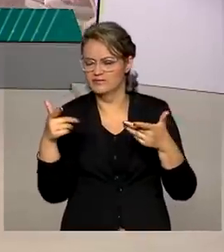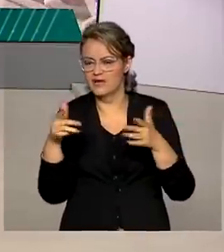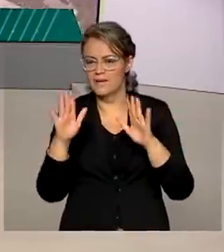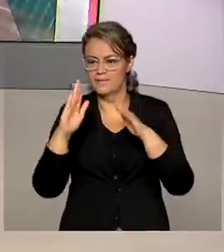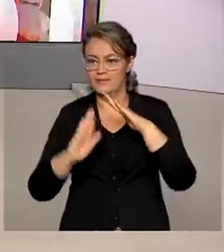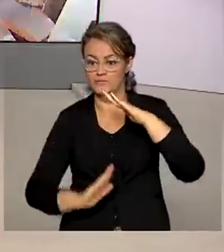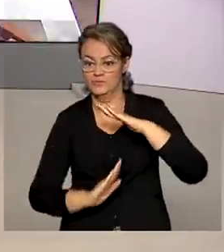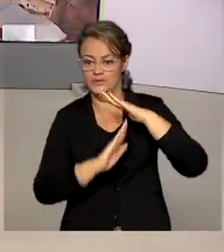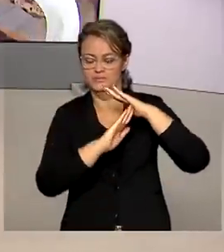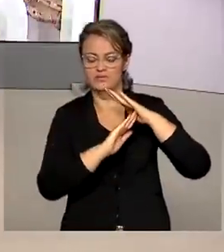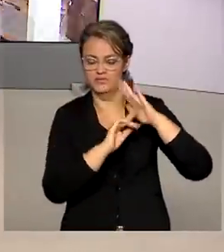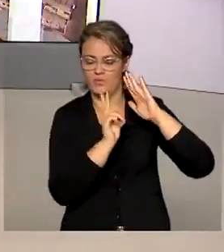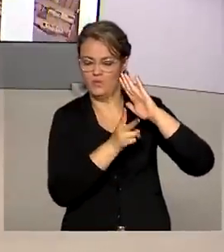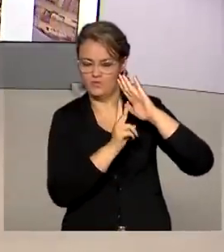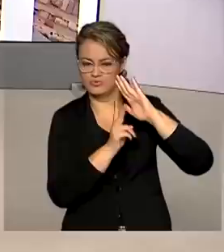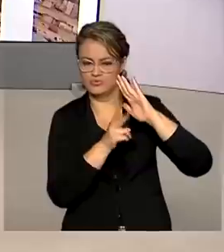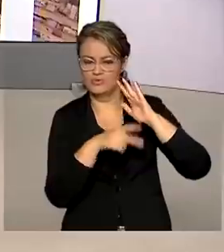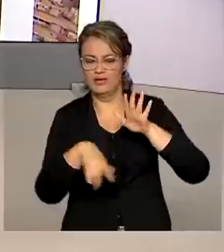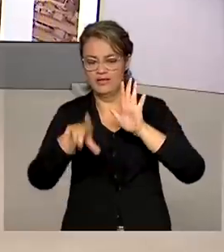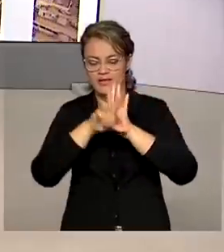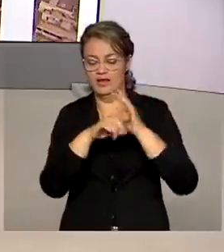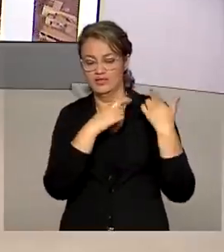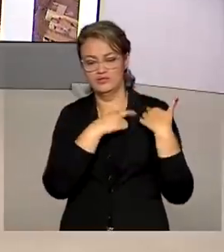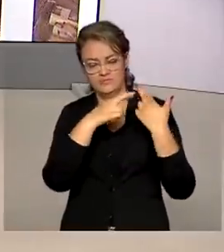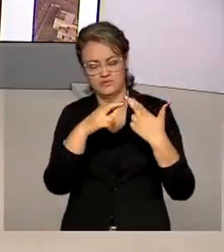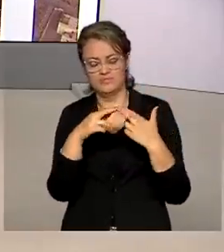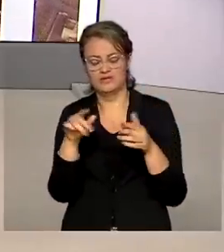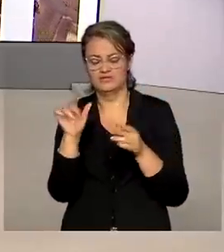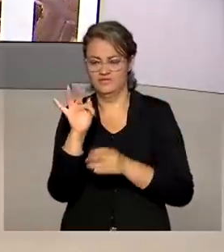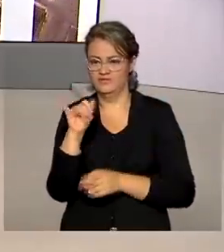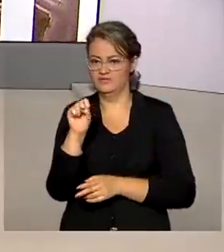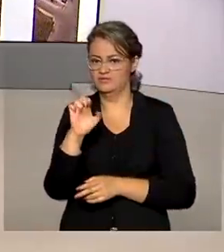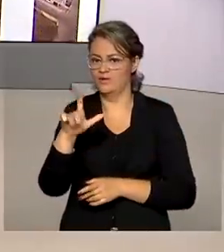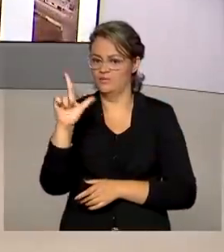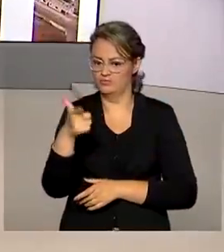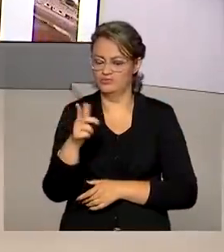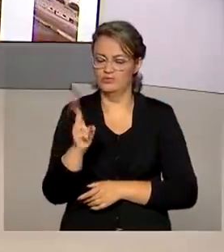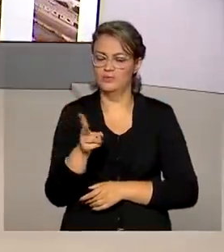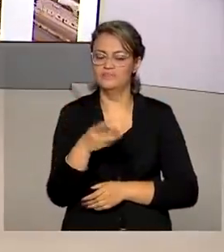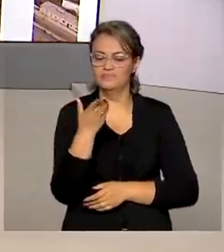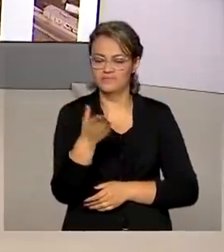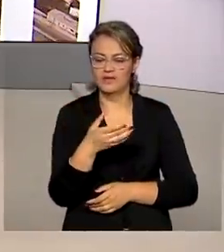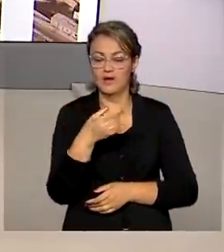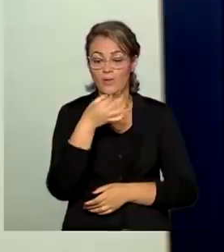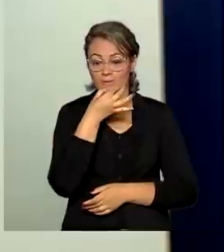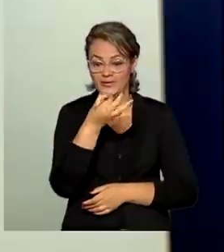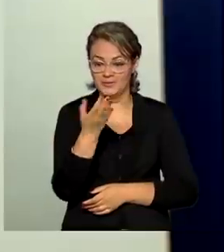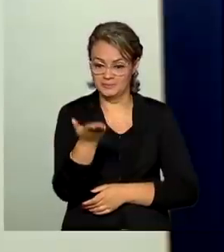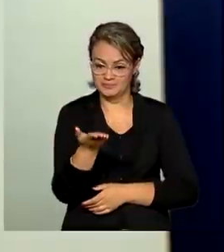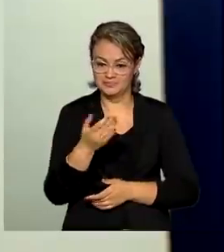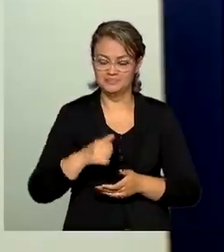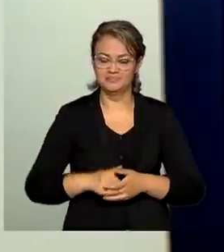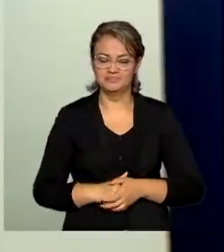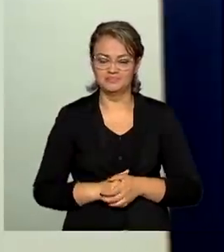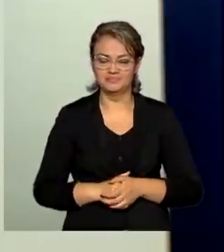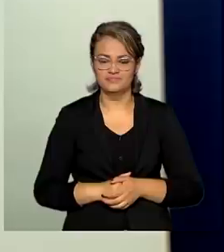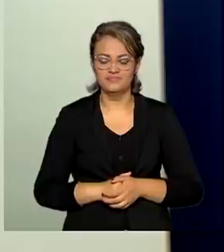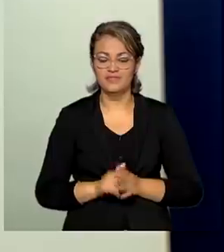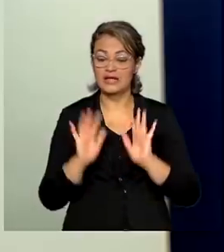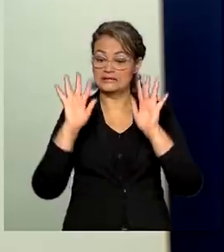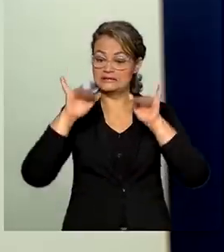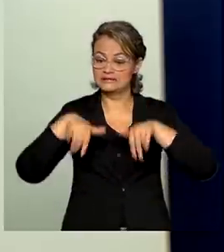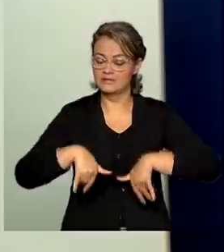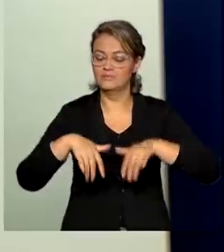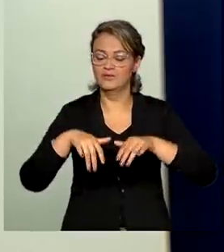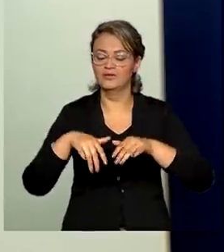o teto de gastos e a lei de responsabilidade fiscal. Veja no comentário de Ricardo Caldas. Chegou ao final